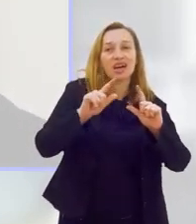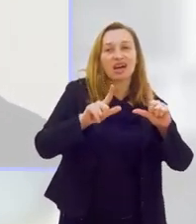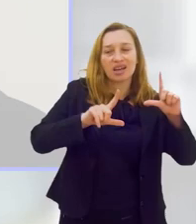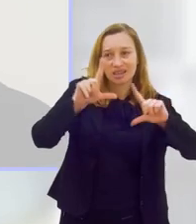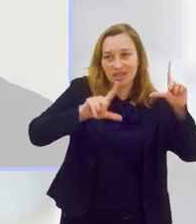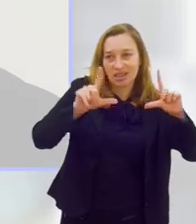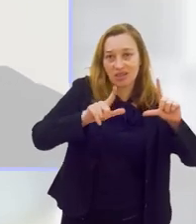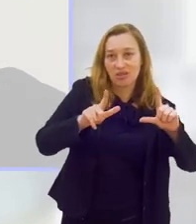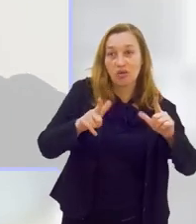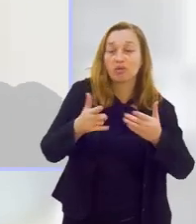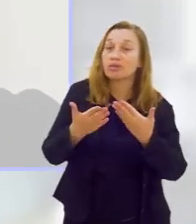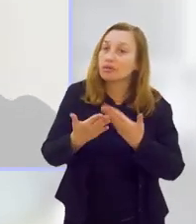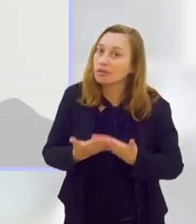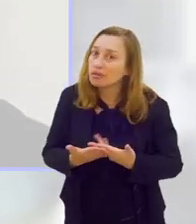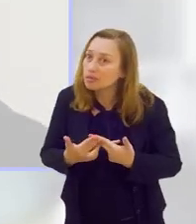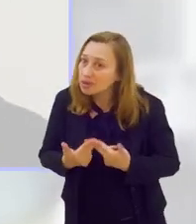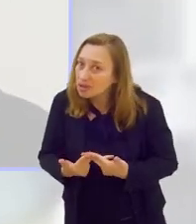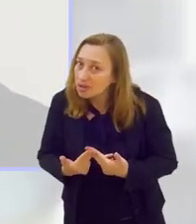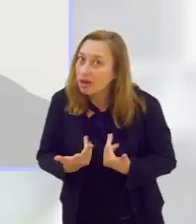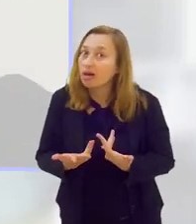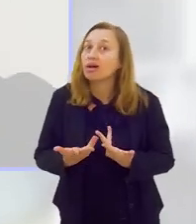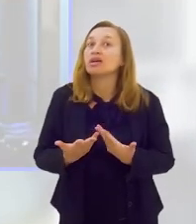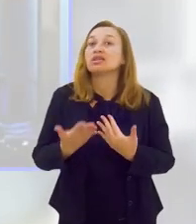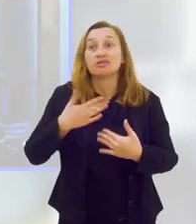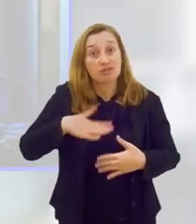devagar, sem se empolgar, hein?